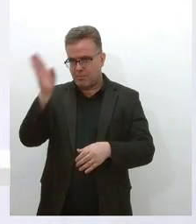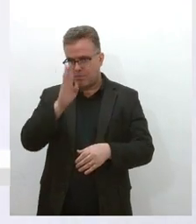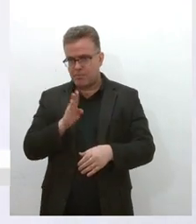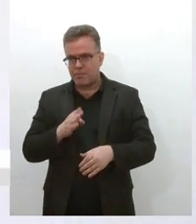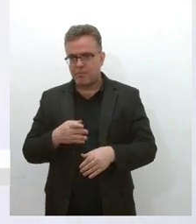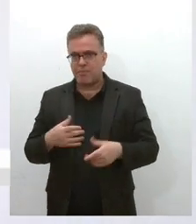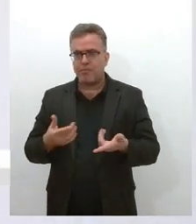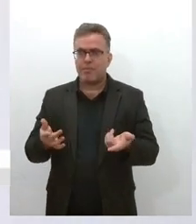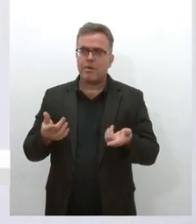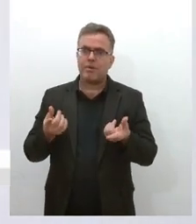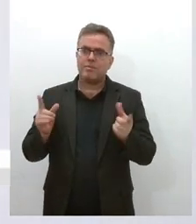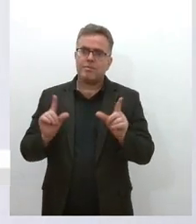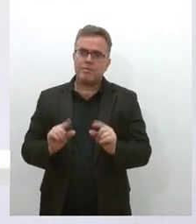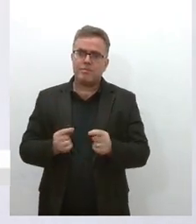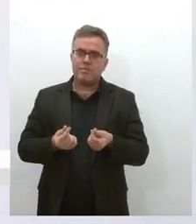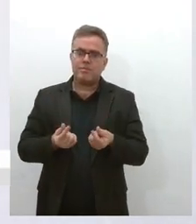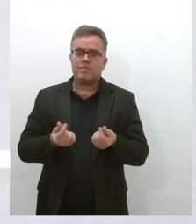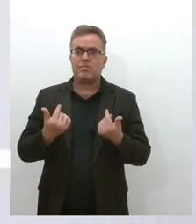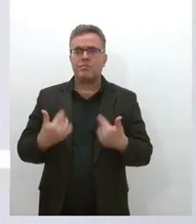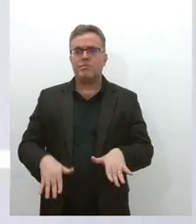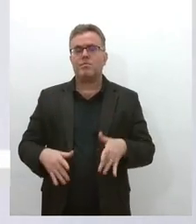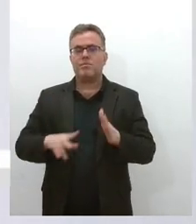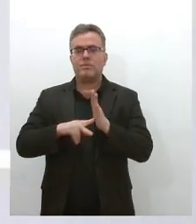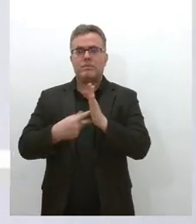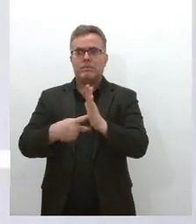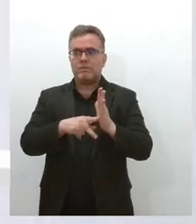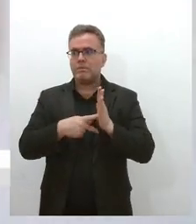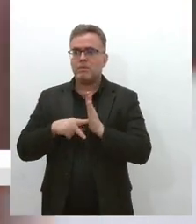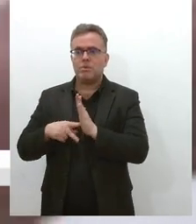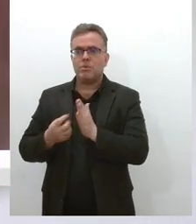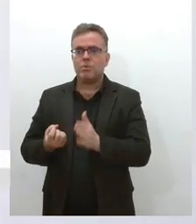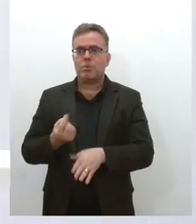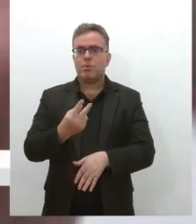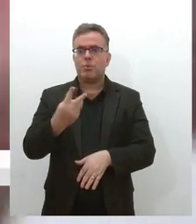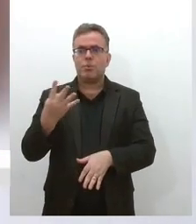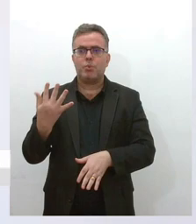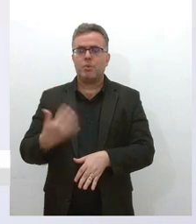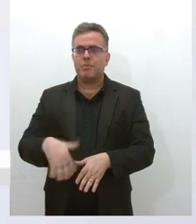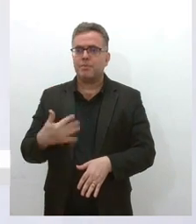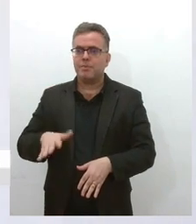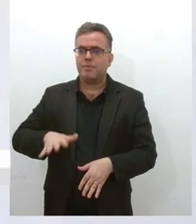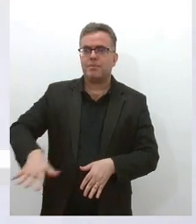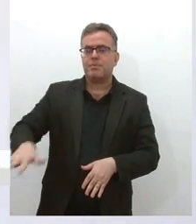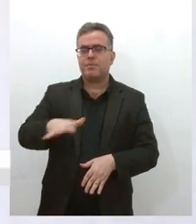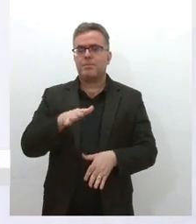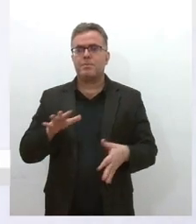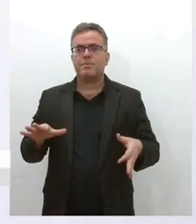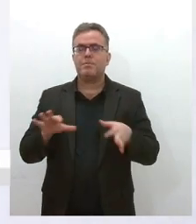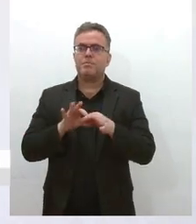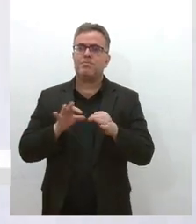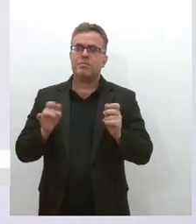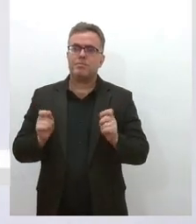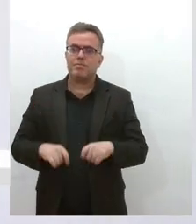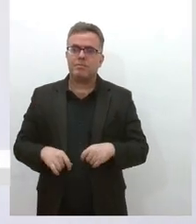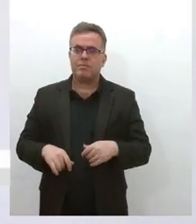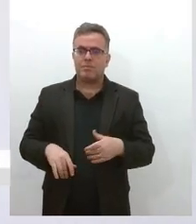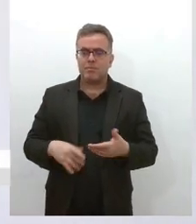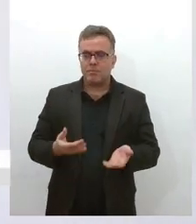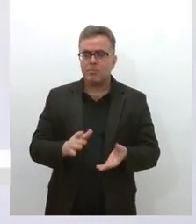taxas de sindicalização mundial, embora a central ao qual somos filiadas que a gente é maior da América Latina,